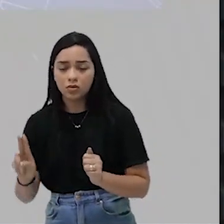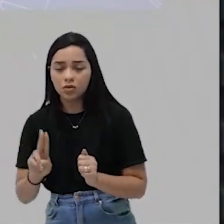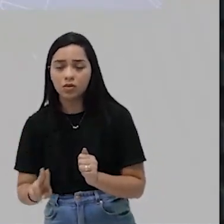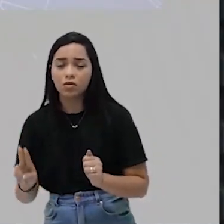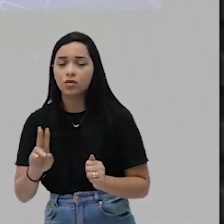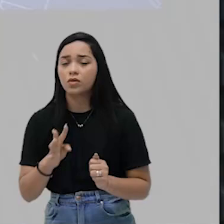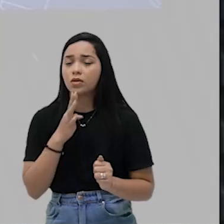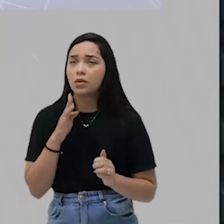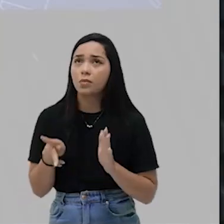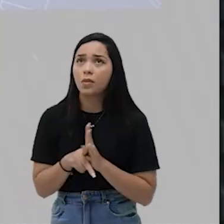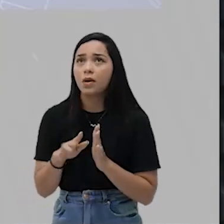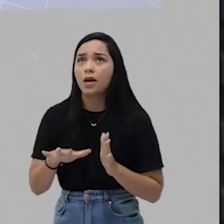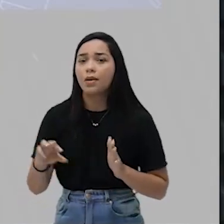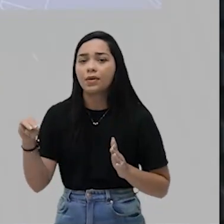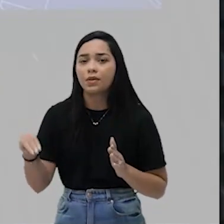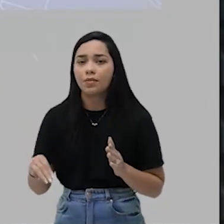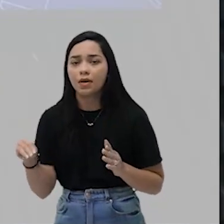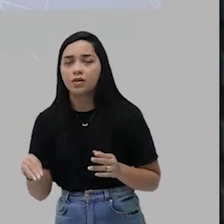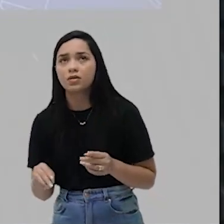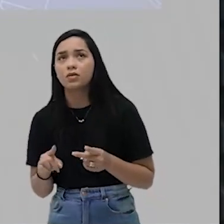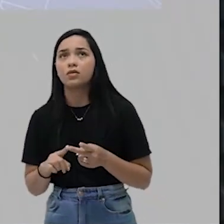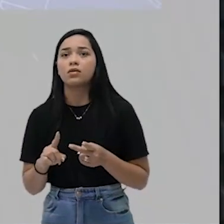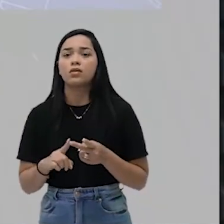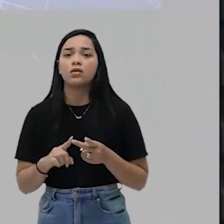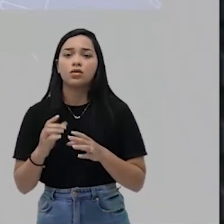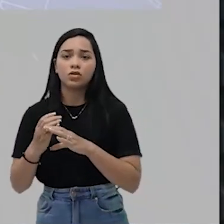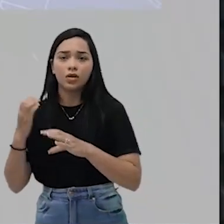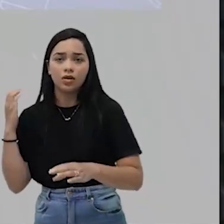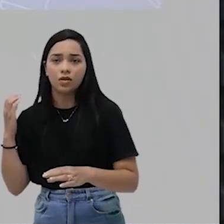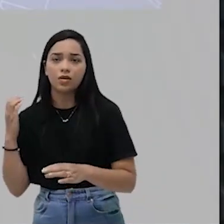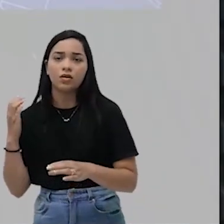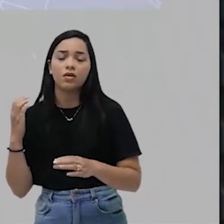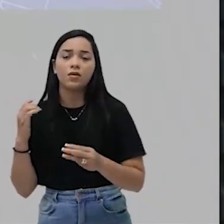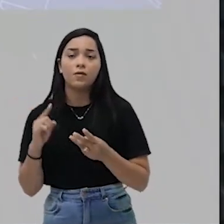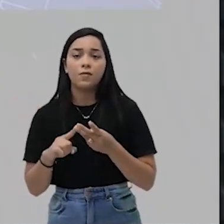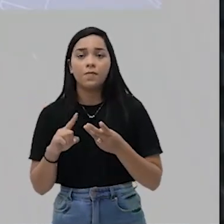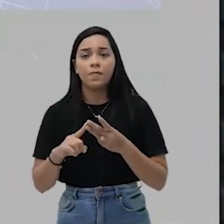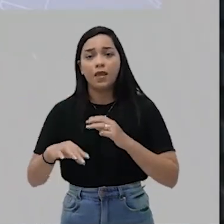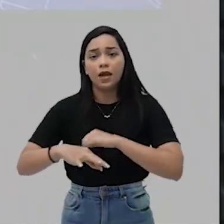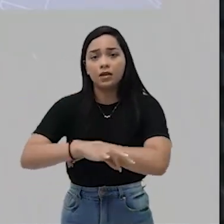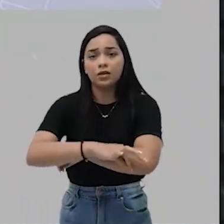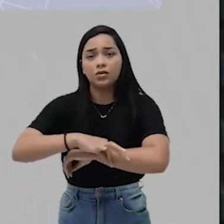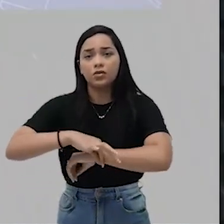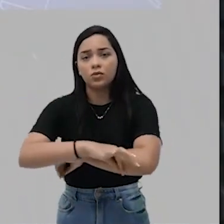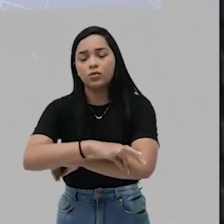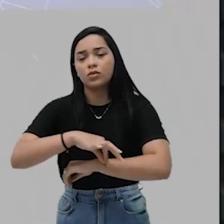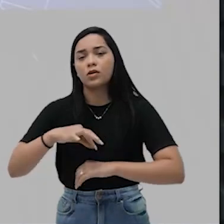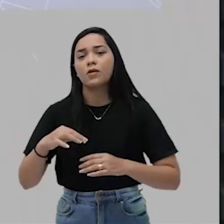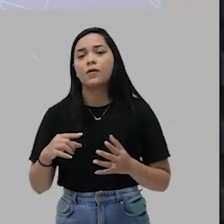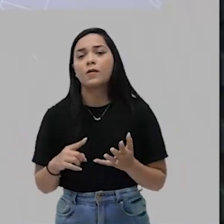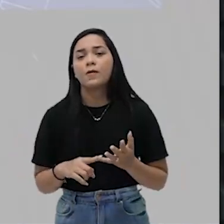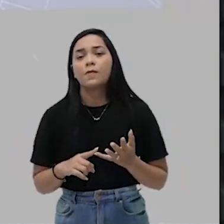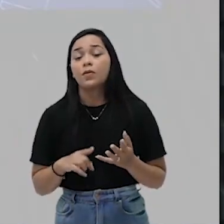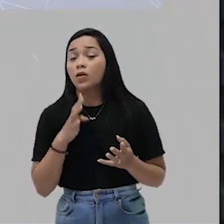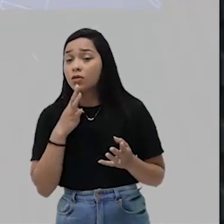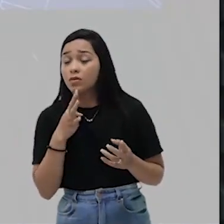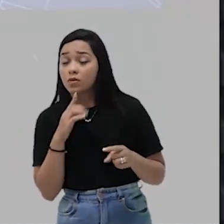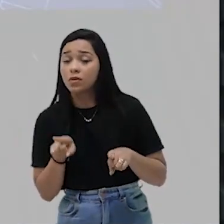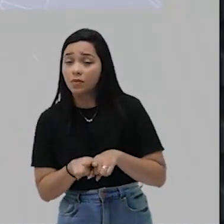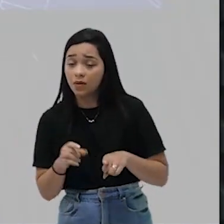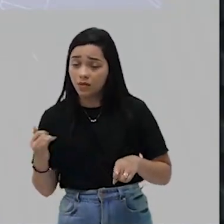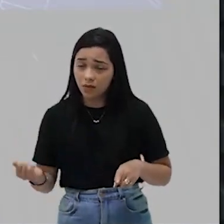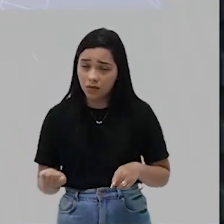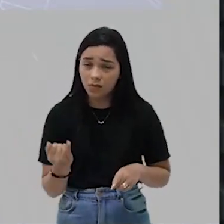Conhecimentos na área da matemática, da engenharia, da arquitetura. Conhecimentos que foram